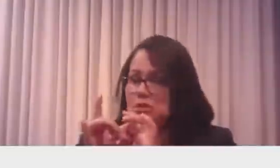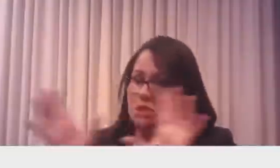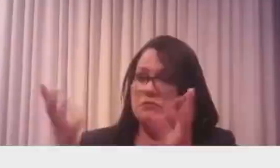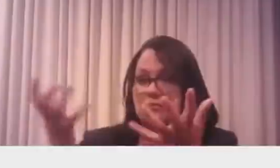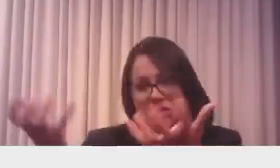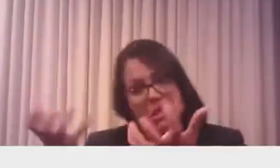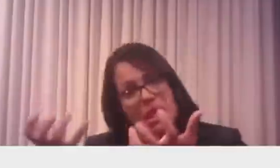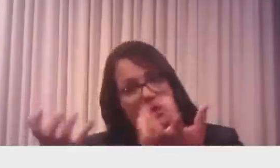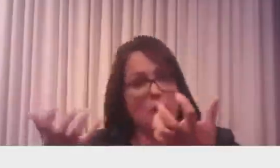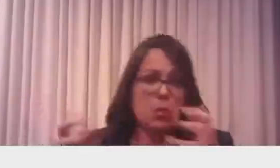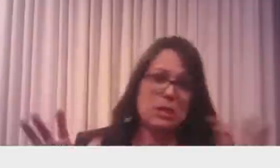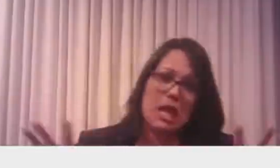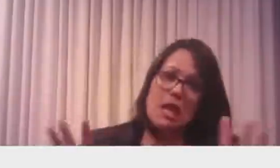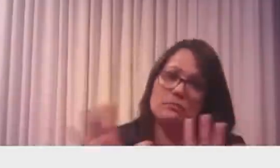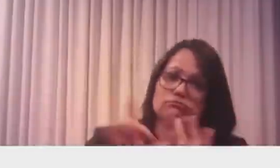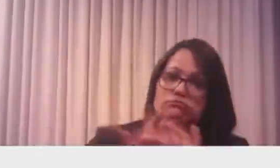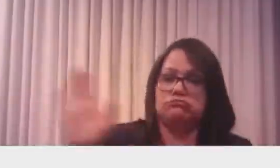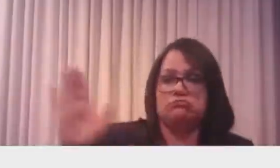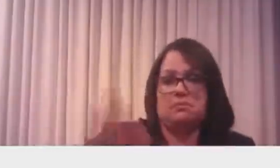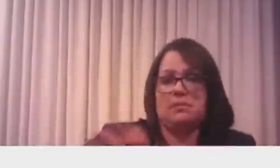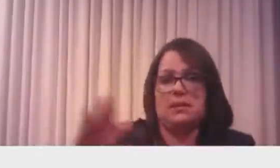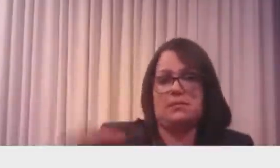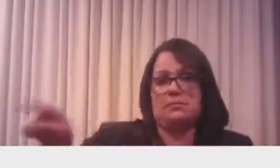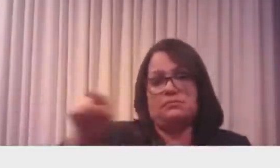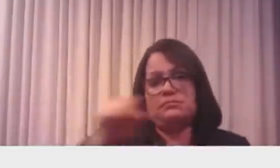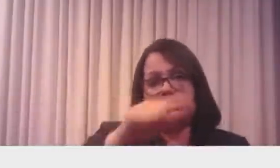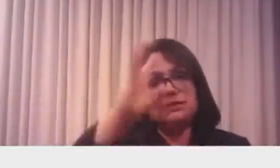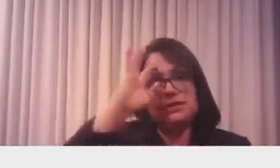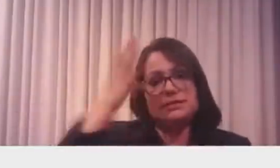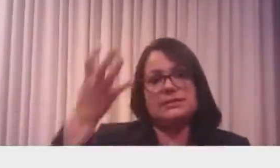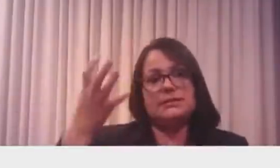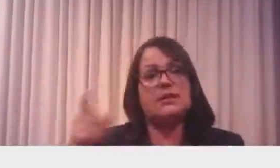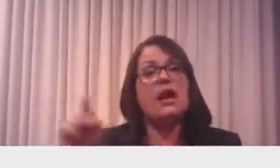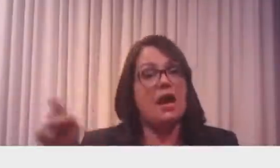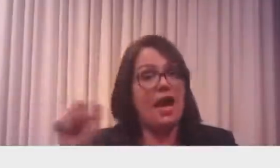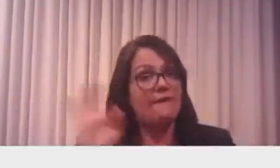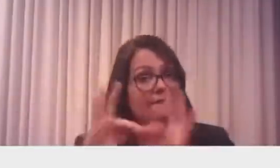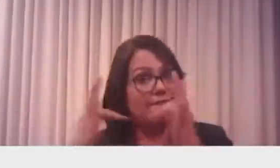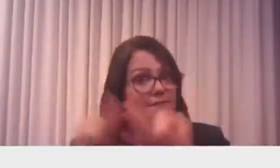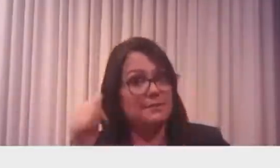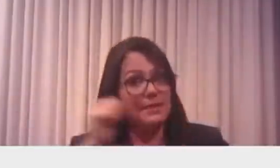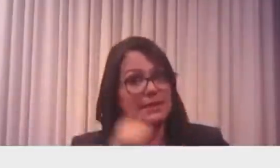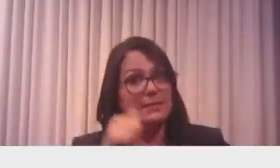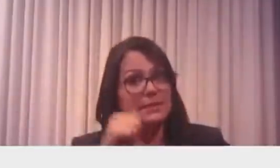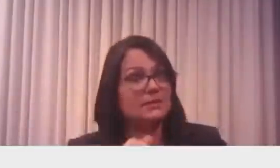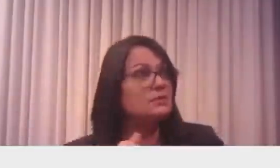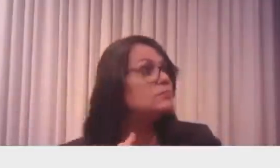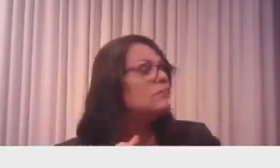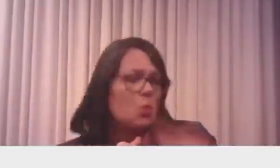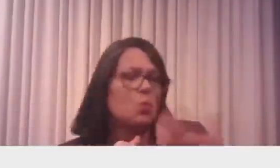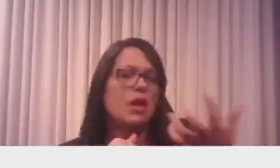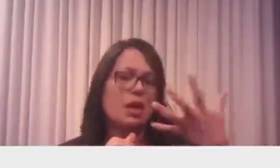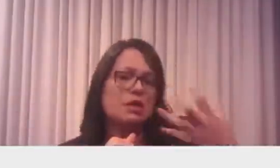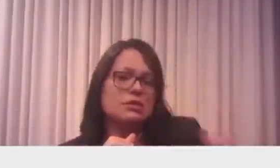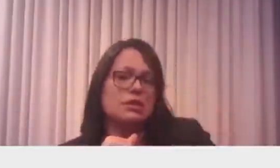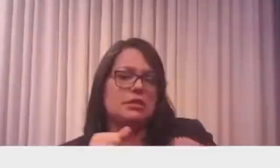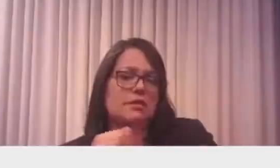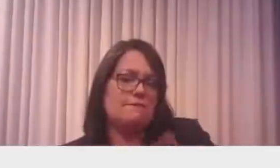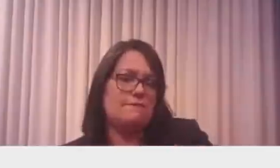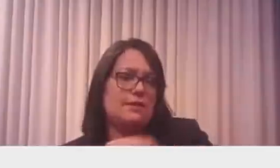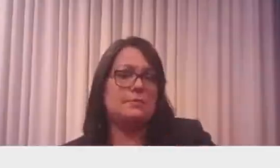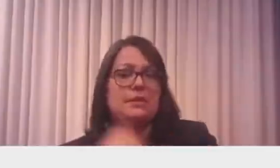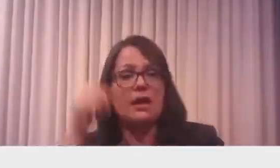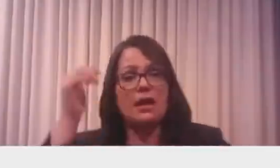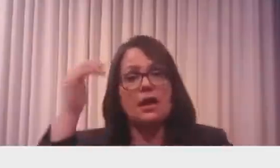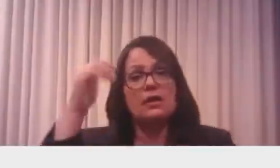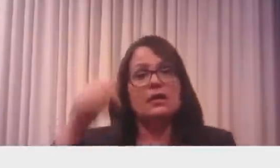para vacinar ou não vacinar, vacinaram porque os pais, menor de idade, assim decidiram, começou a passar mal no